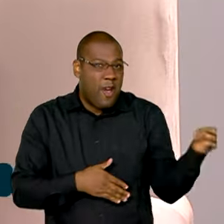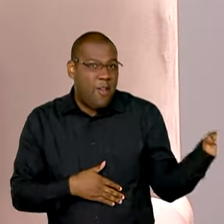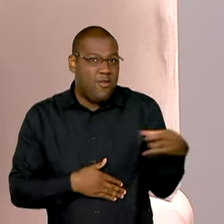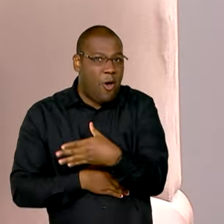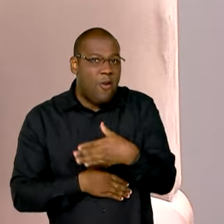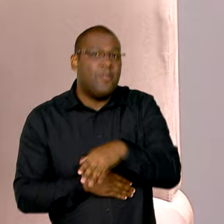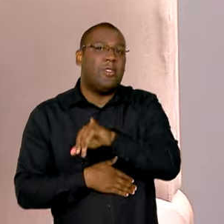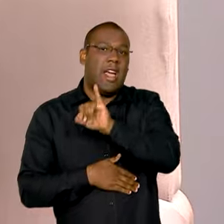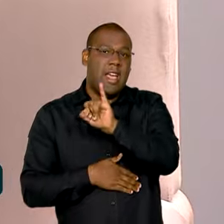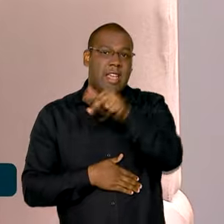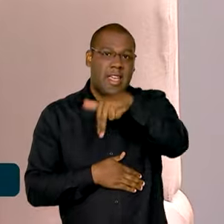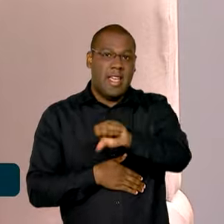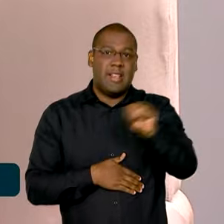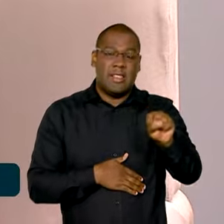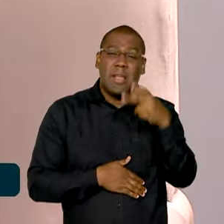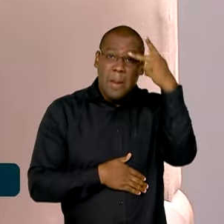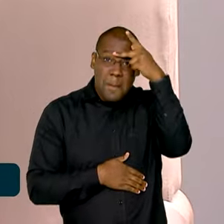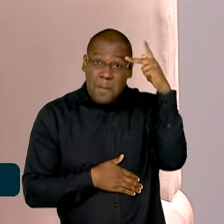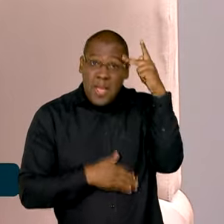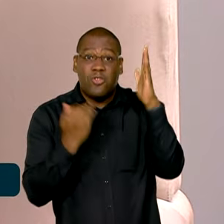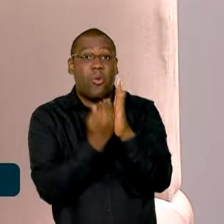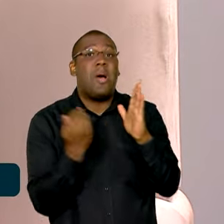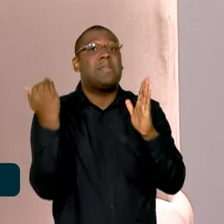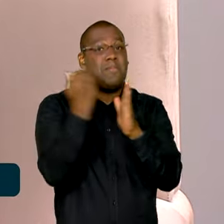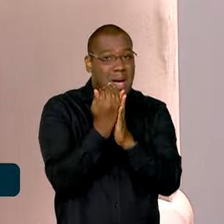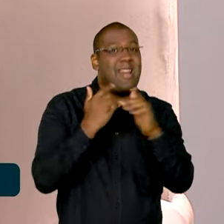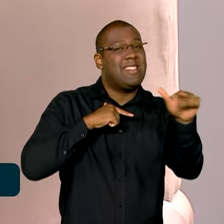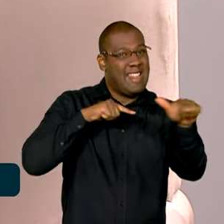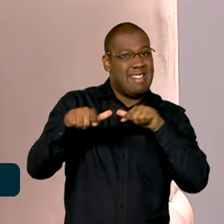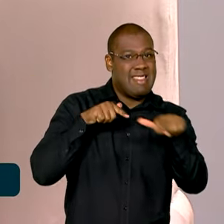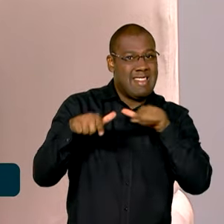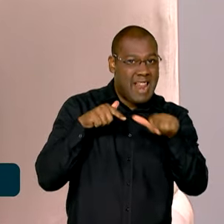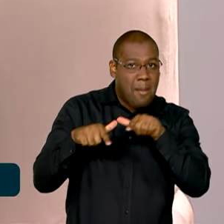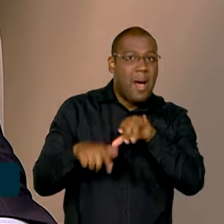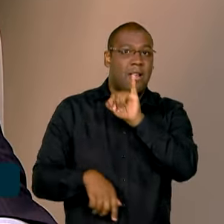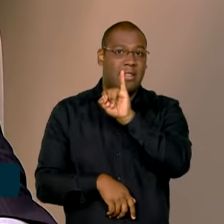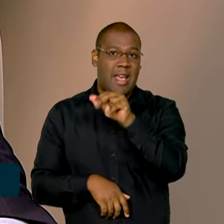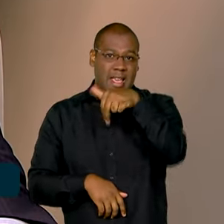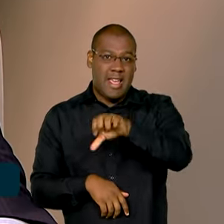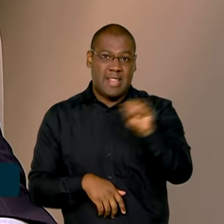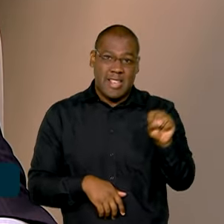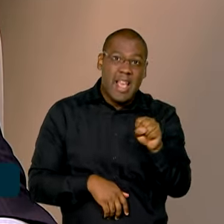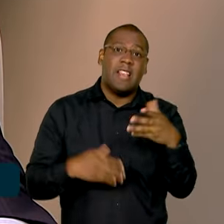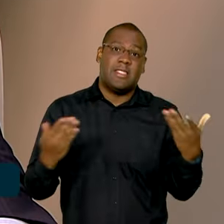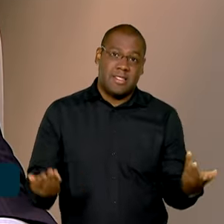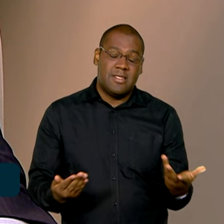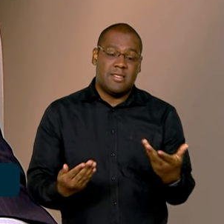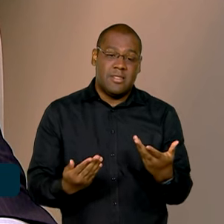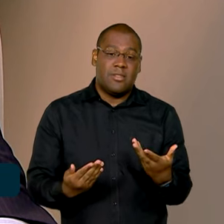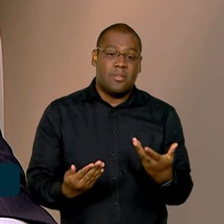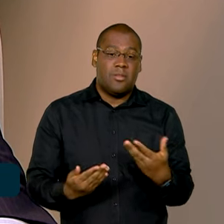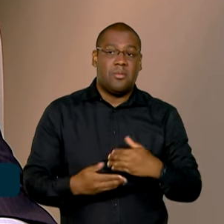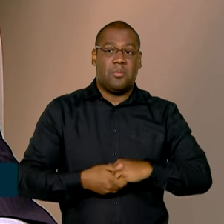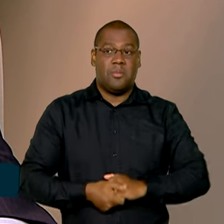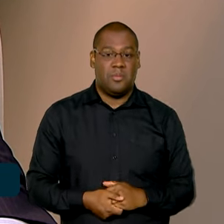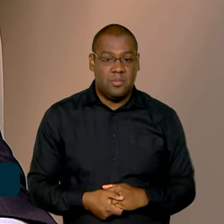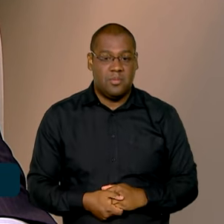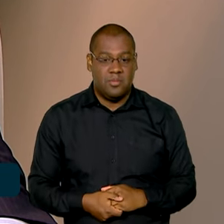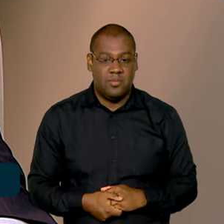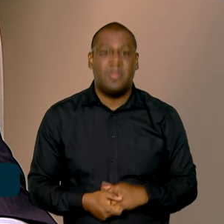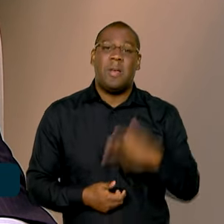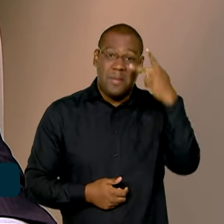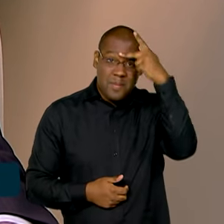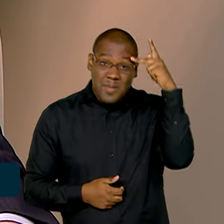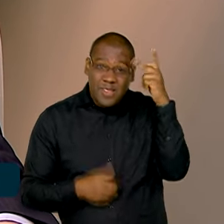é importante ter mais gente para poder dar mais celeridade, então, para esse processo? É, é uma alegria falar desse assunto, porque quando chegam